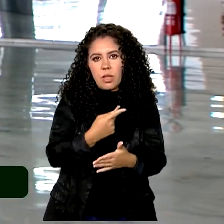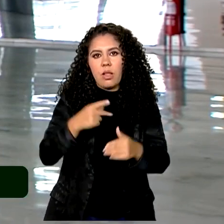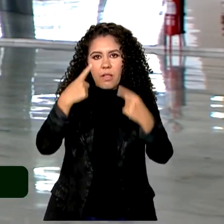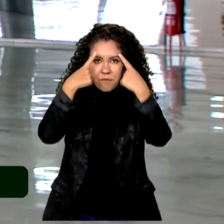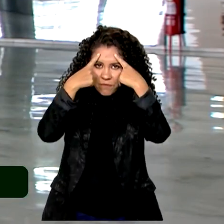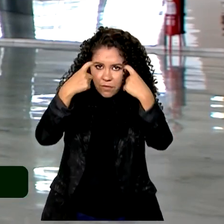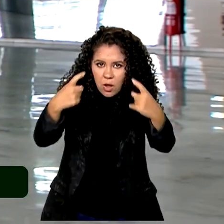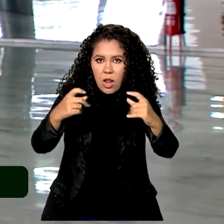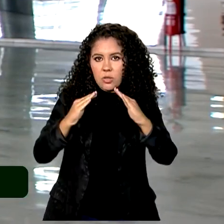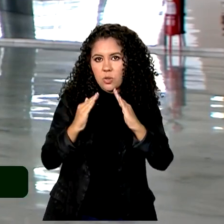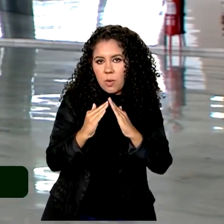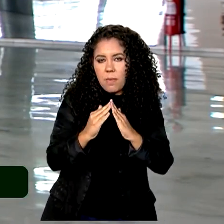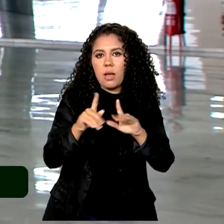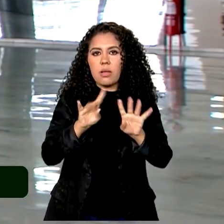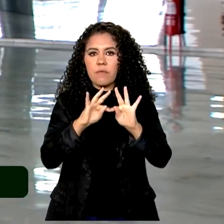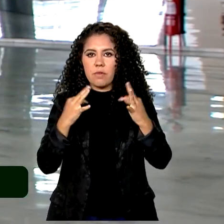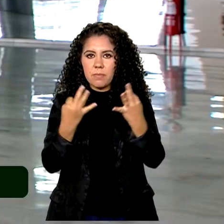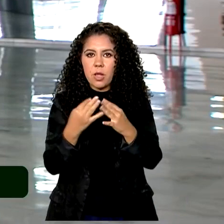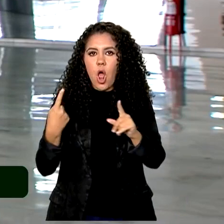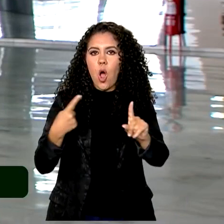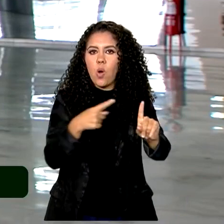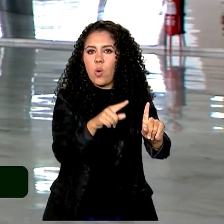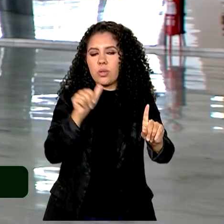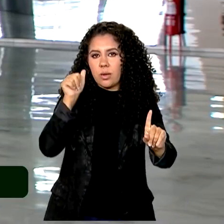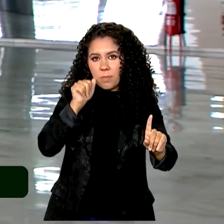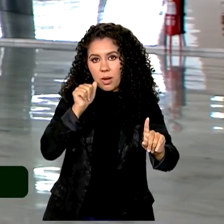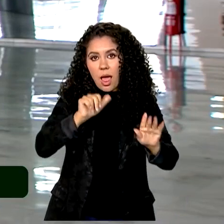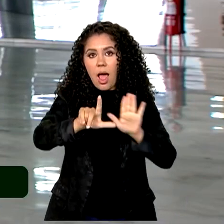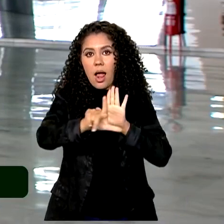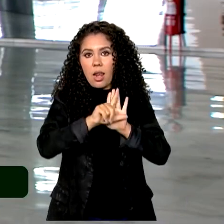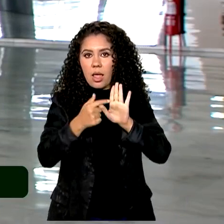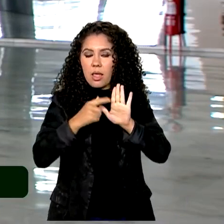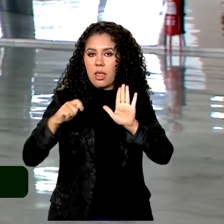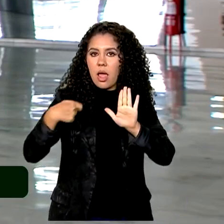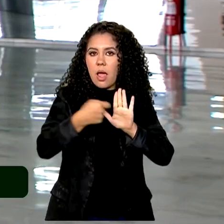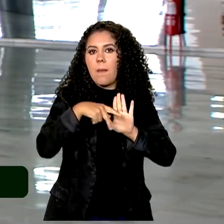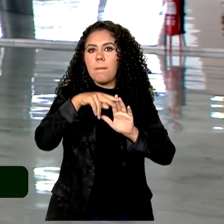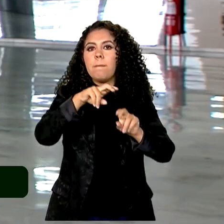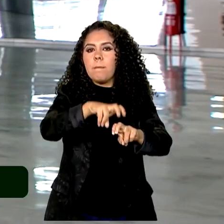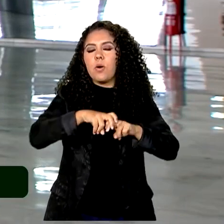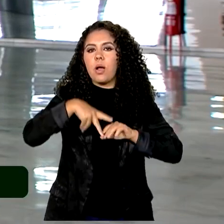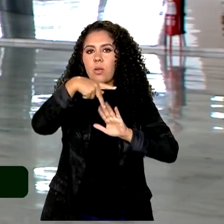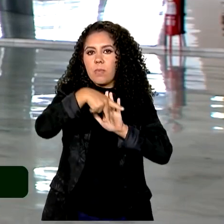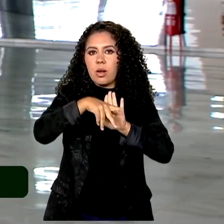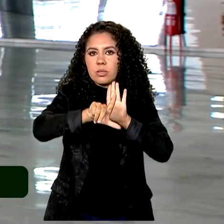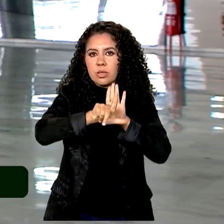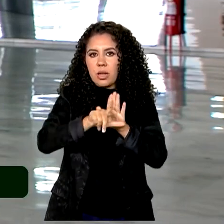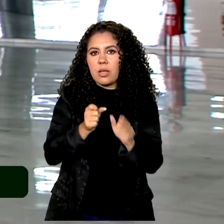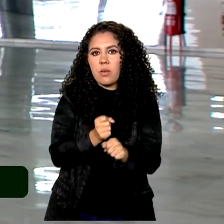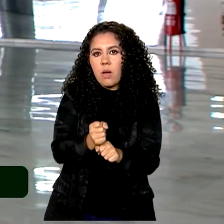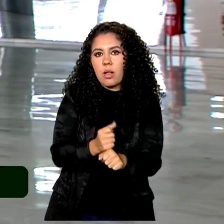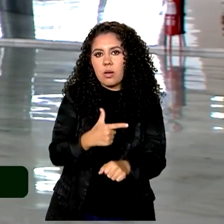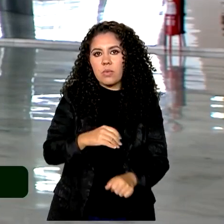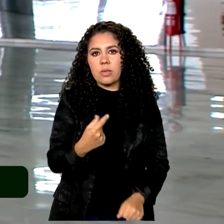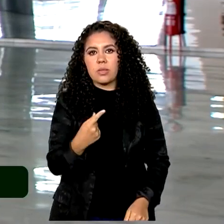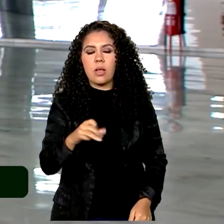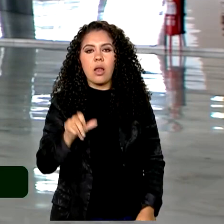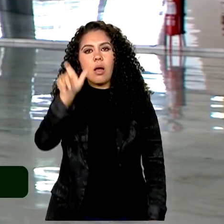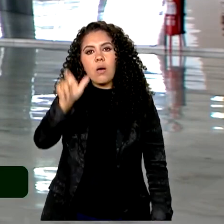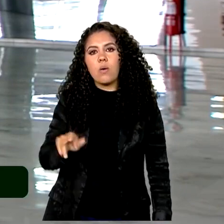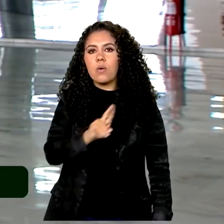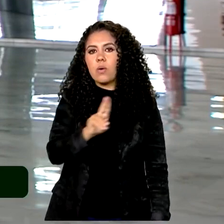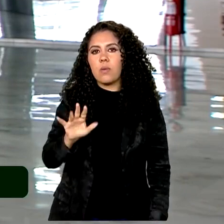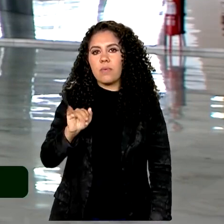violência doméstica e familiar contra a mulher. A lei é resultado de um projeto apresentado em 2019 por Fabiano Contarato,